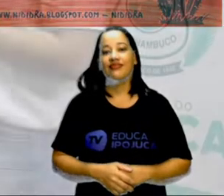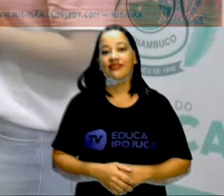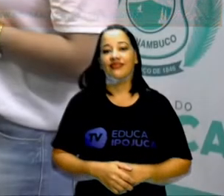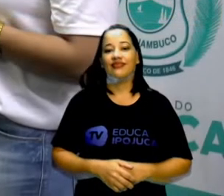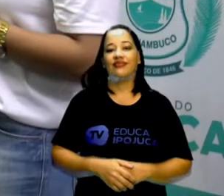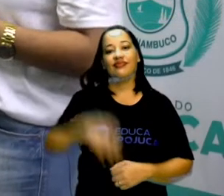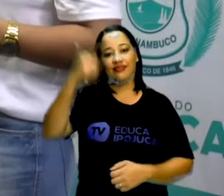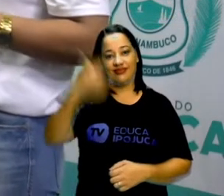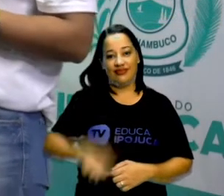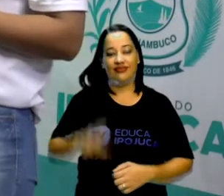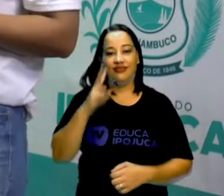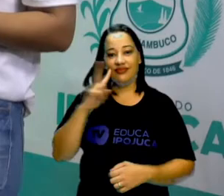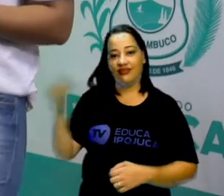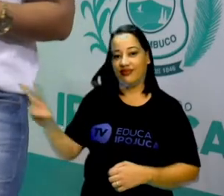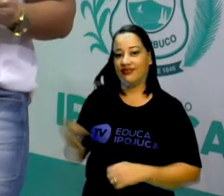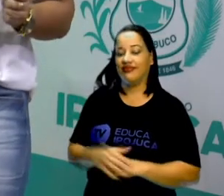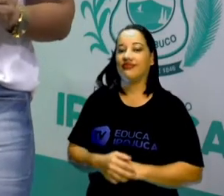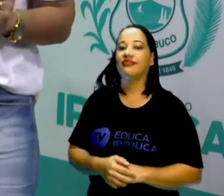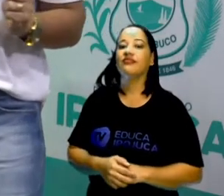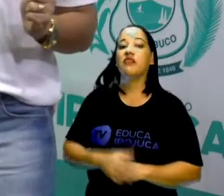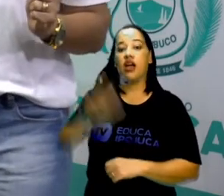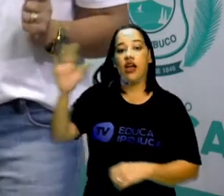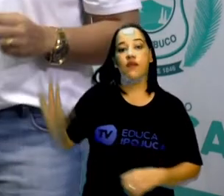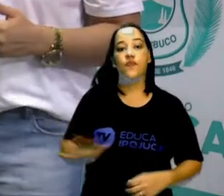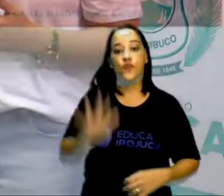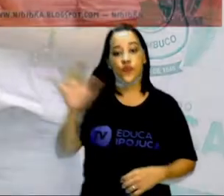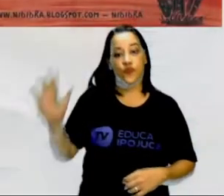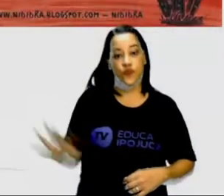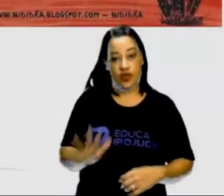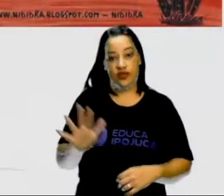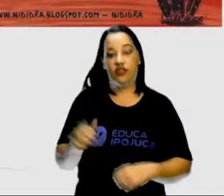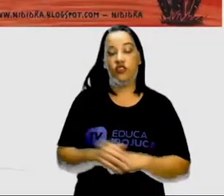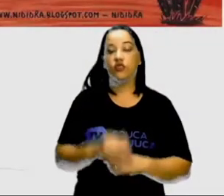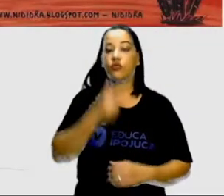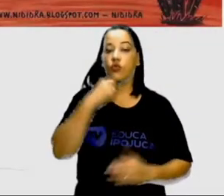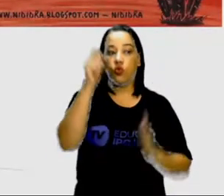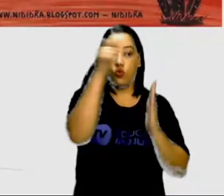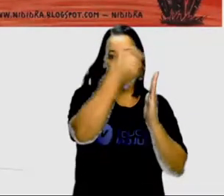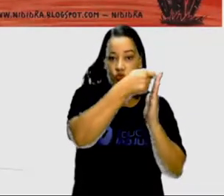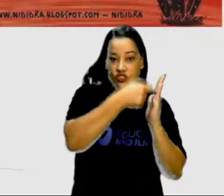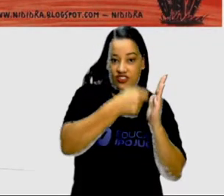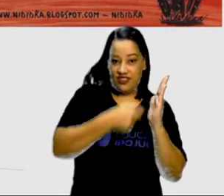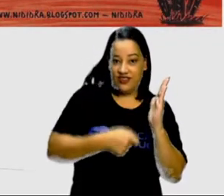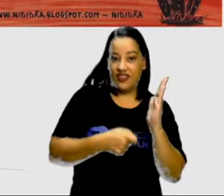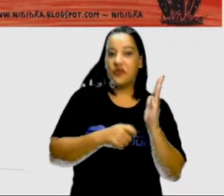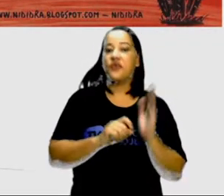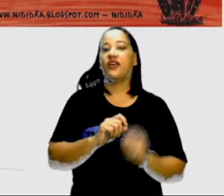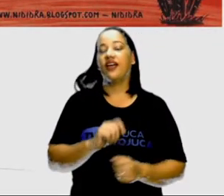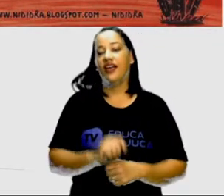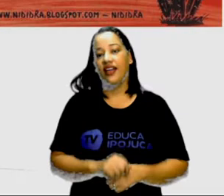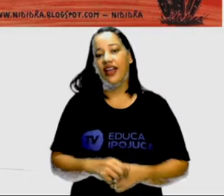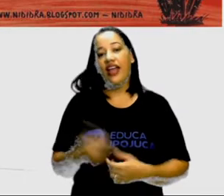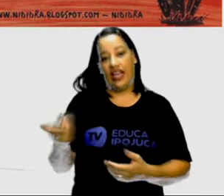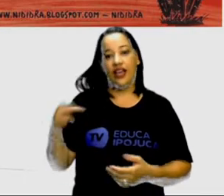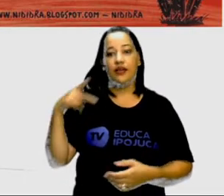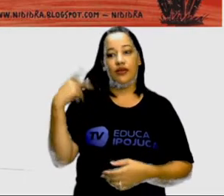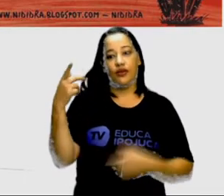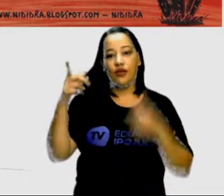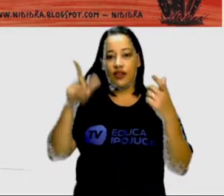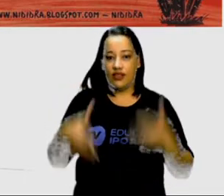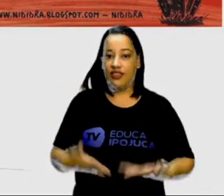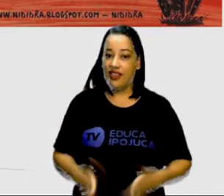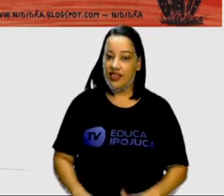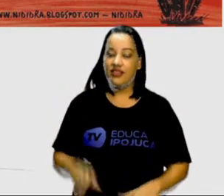Trago mais uma vez para vocês A imagem aqui Do nosso escritor paraibano E de coração